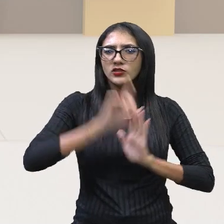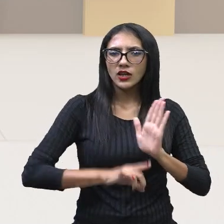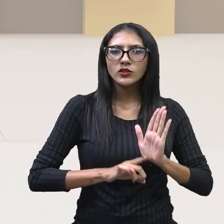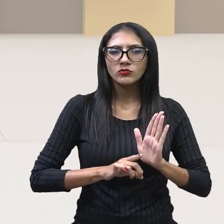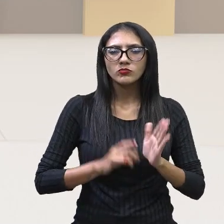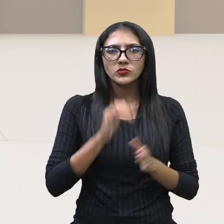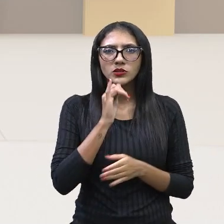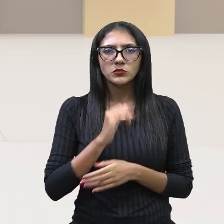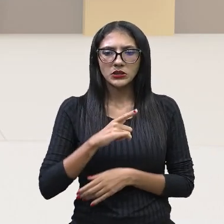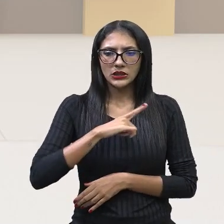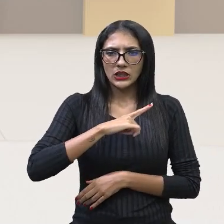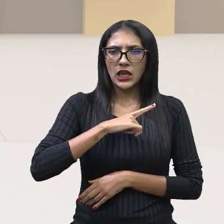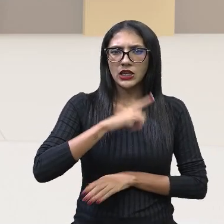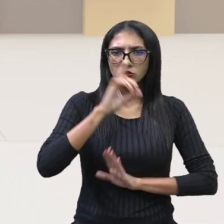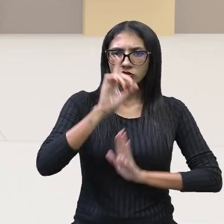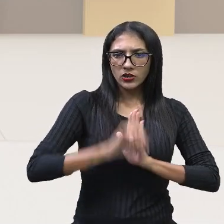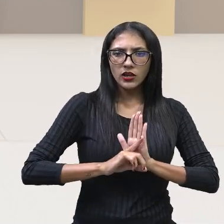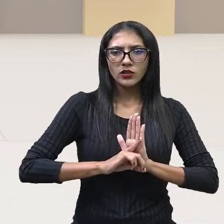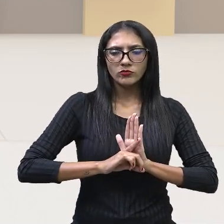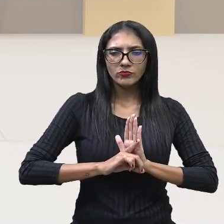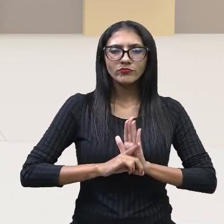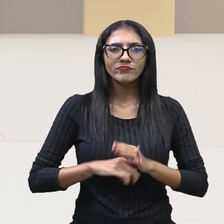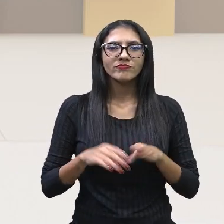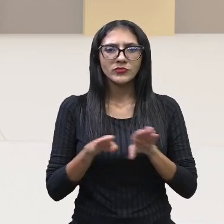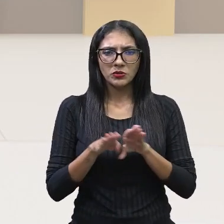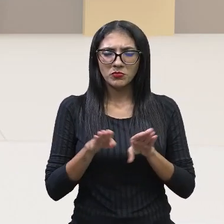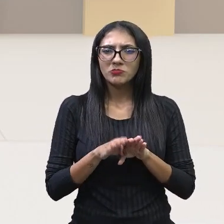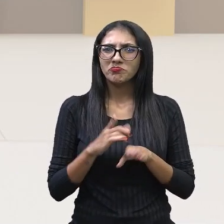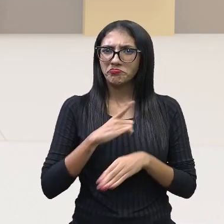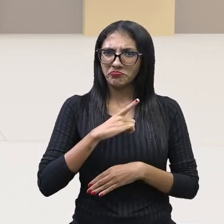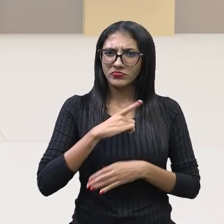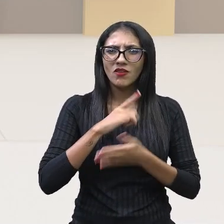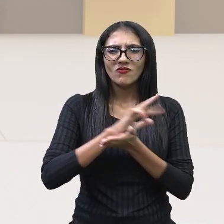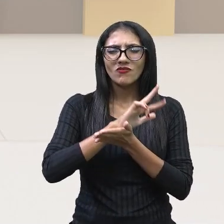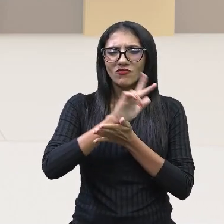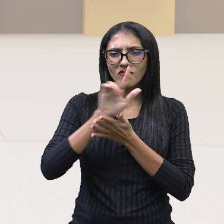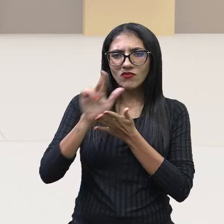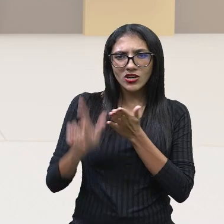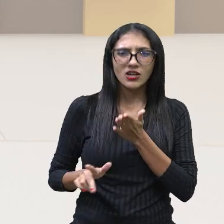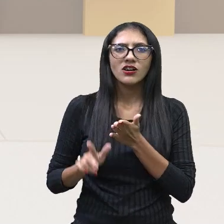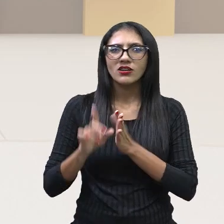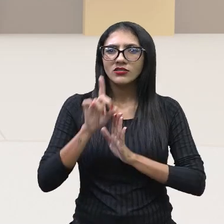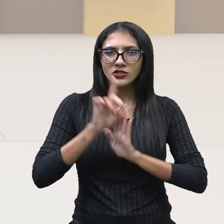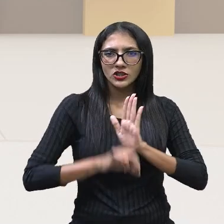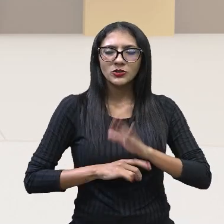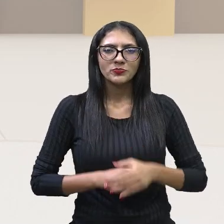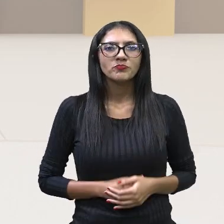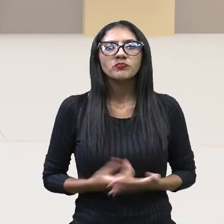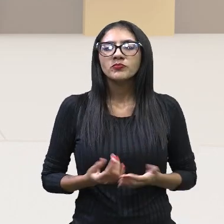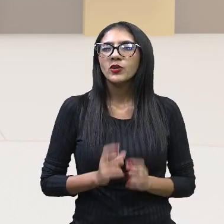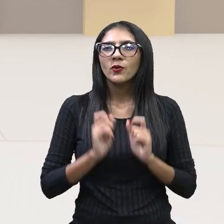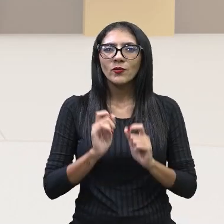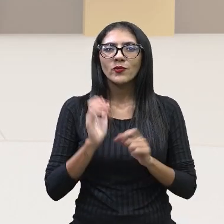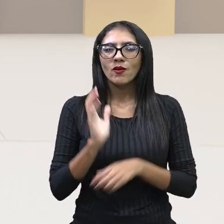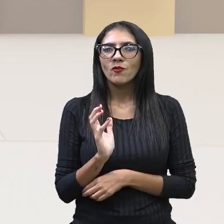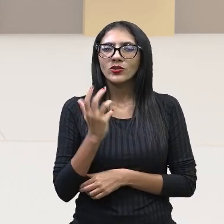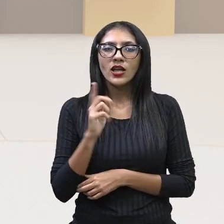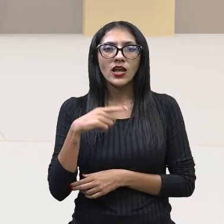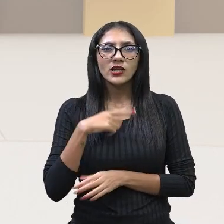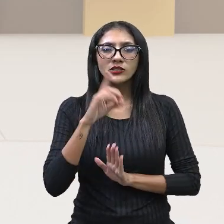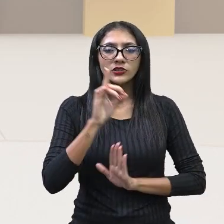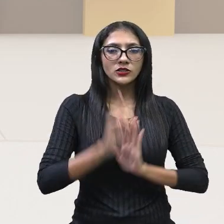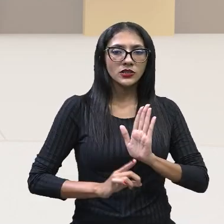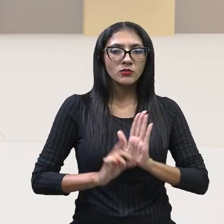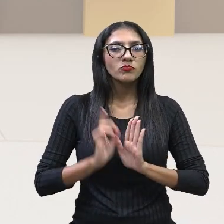tenho direitos e eu tenho muitos direitos, perfeito? Então, o que acontece? Esses direitos, eles